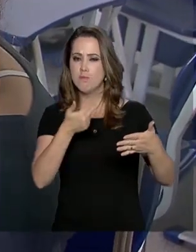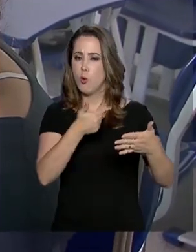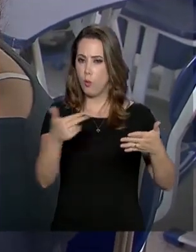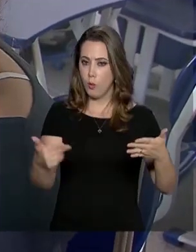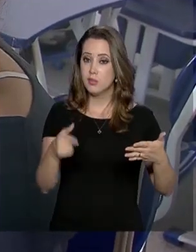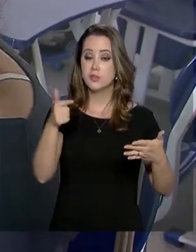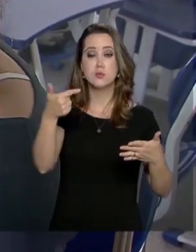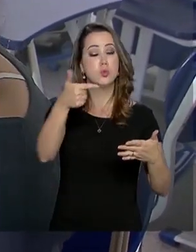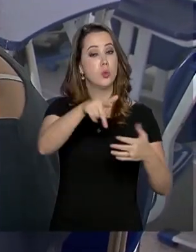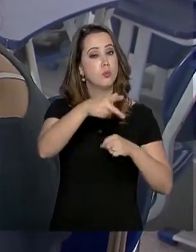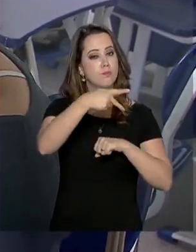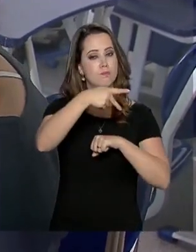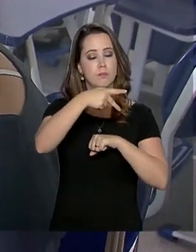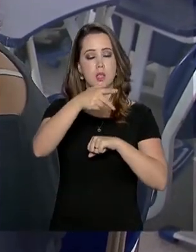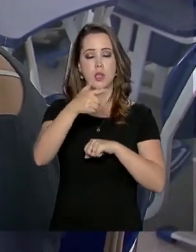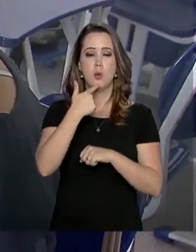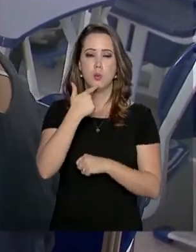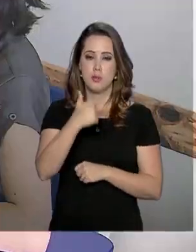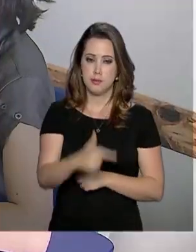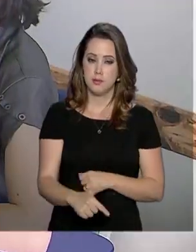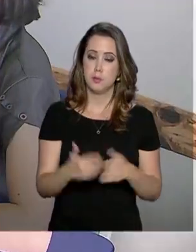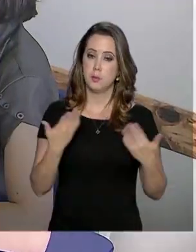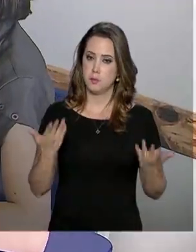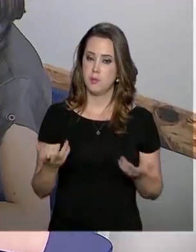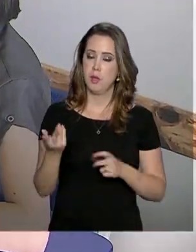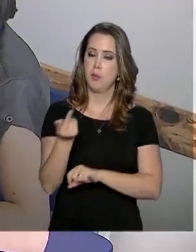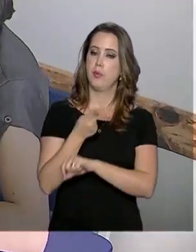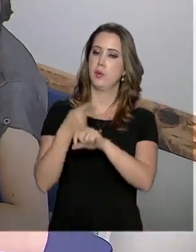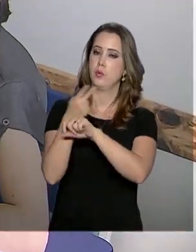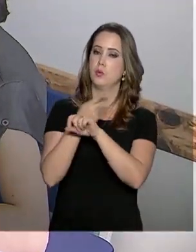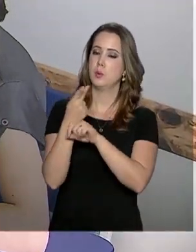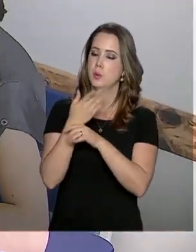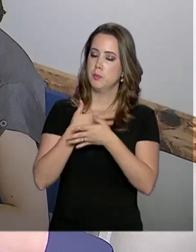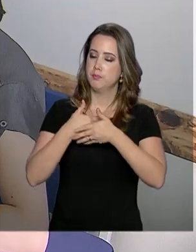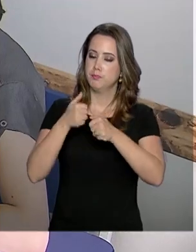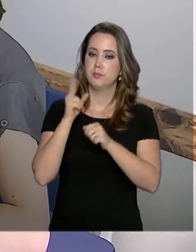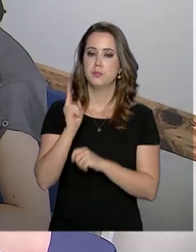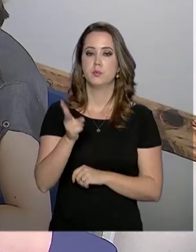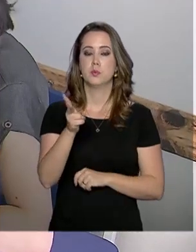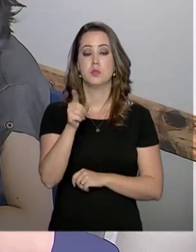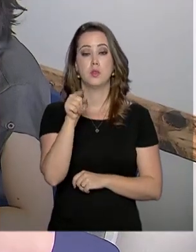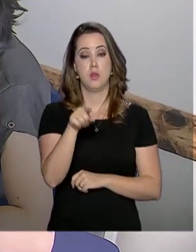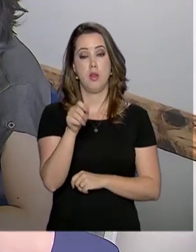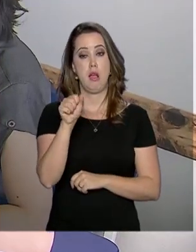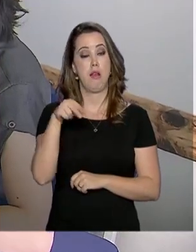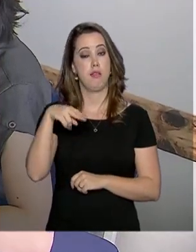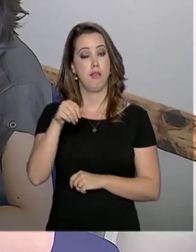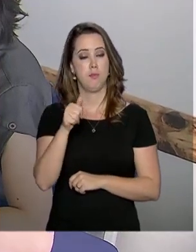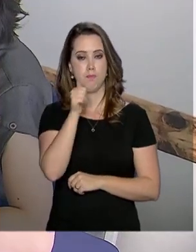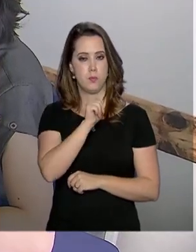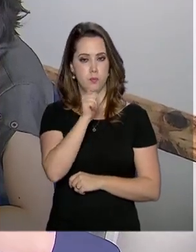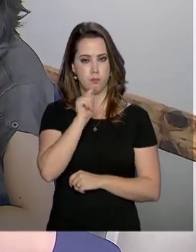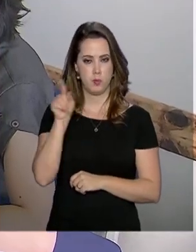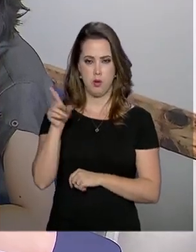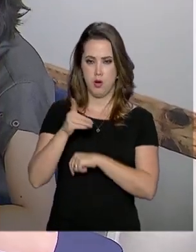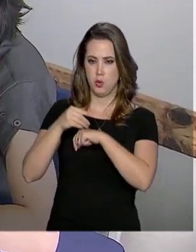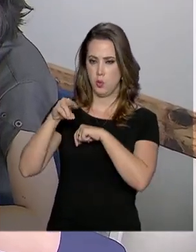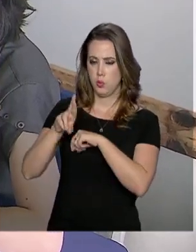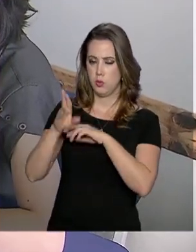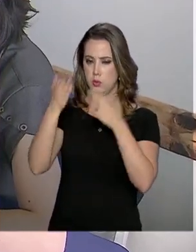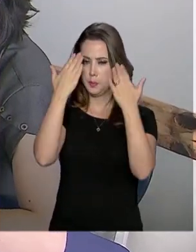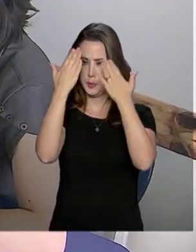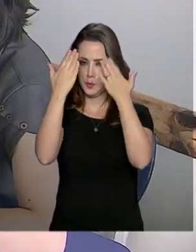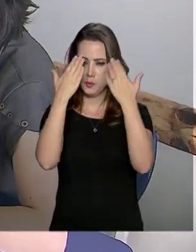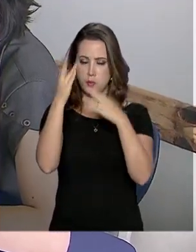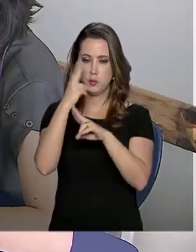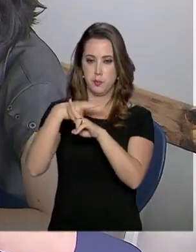a formação são em outras línguas. A busca pelo aperfeiçoamento fez com que Ana Cláudia, doutoranda em psicologia